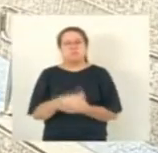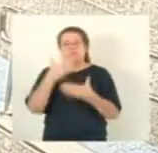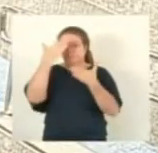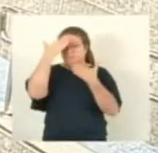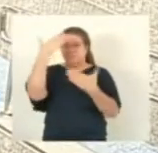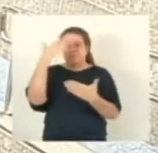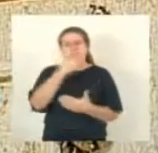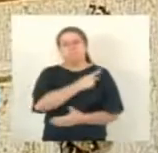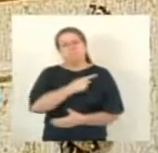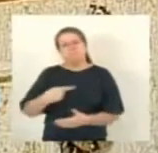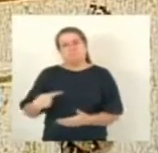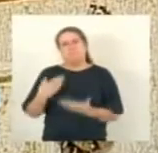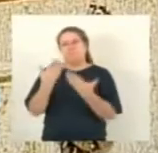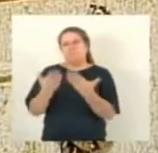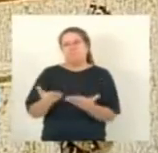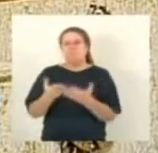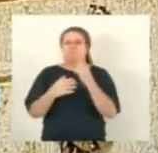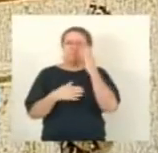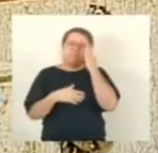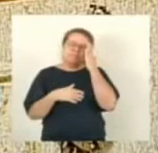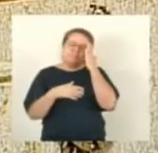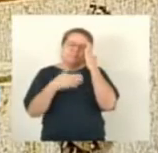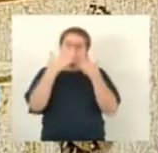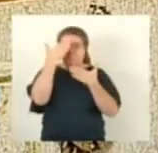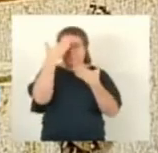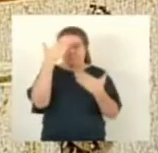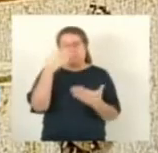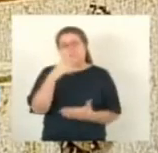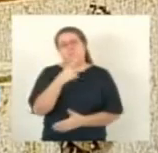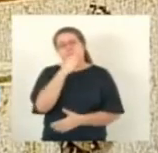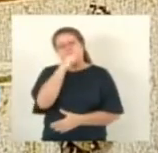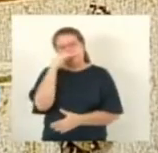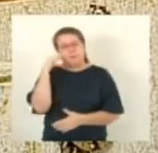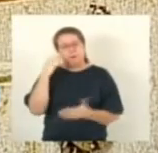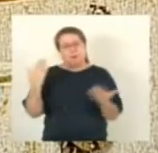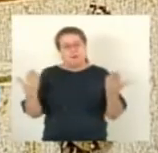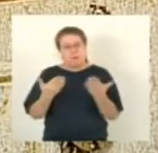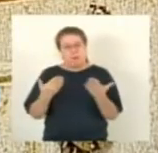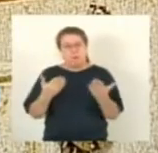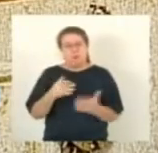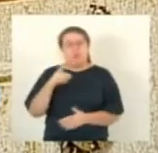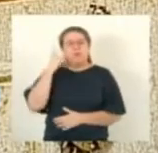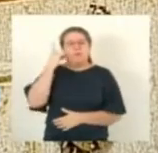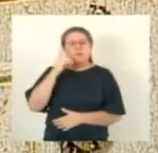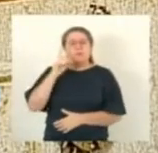Obrigado, deputado Capitão Assunção. Com a palavra, deputado Bruno Lamas.